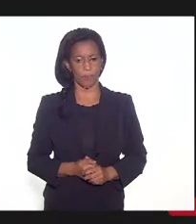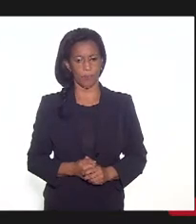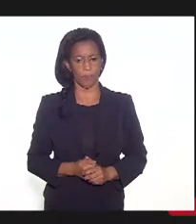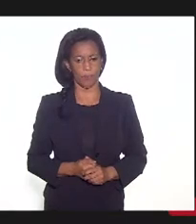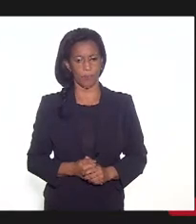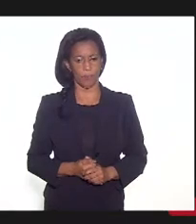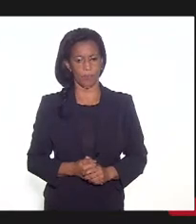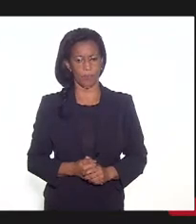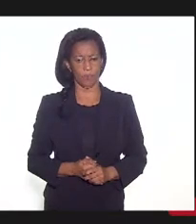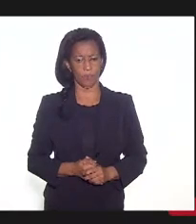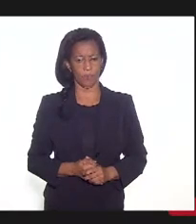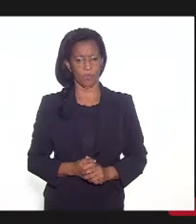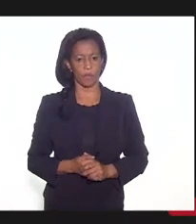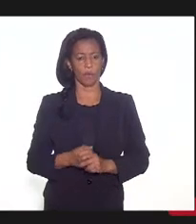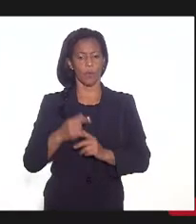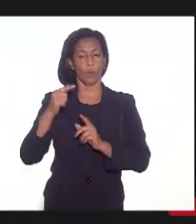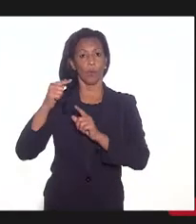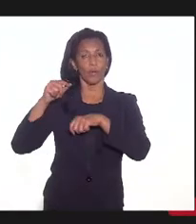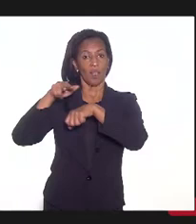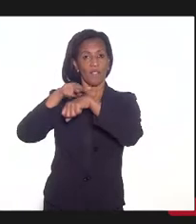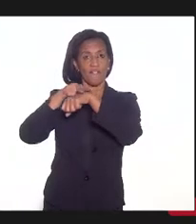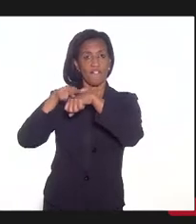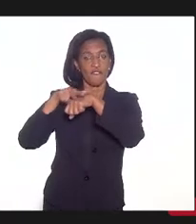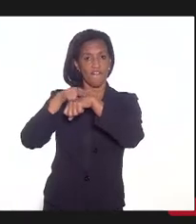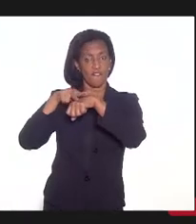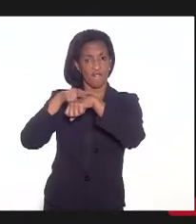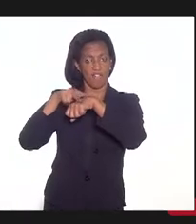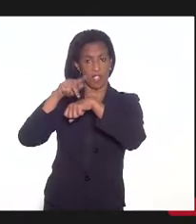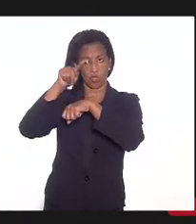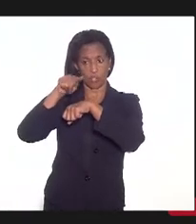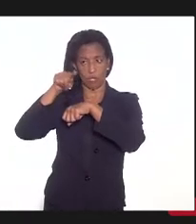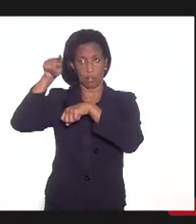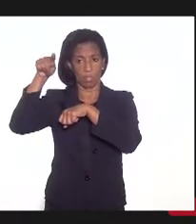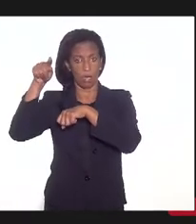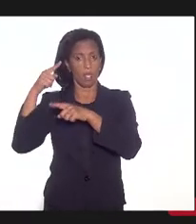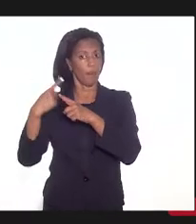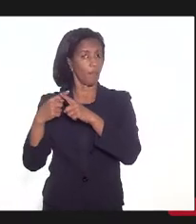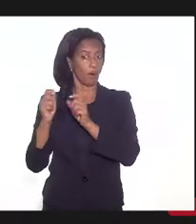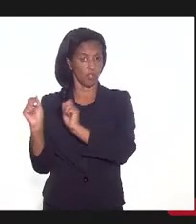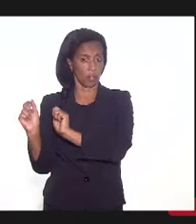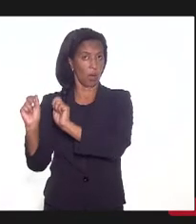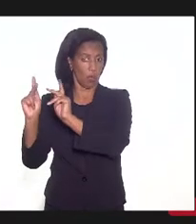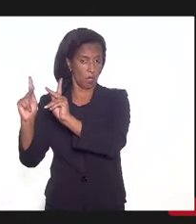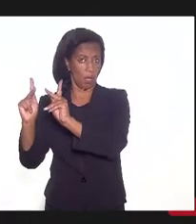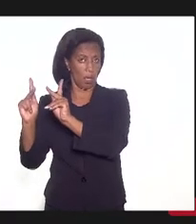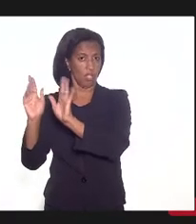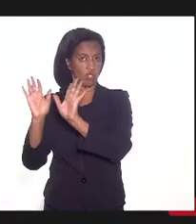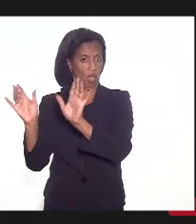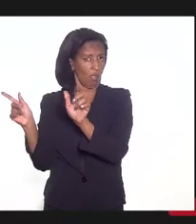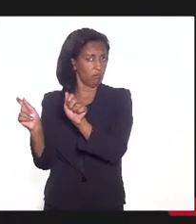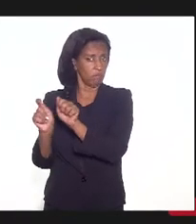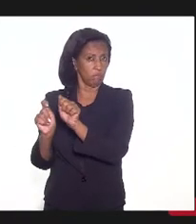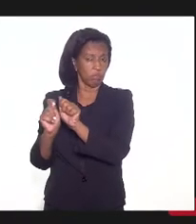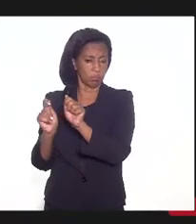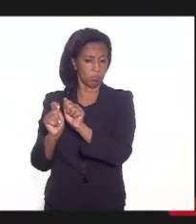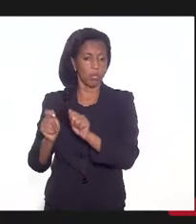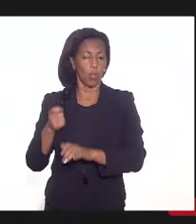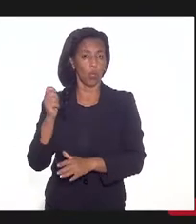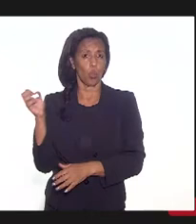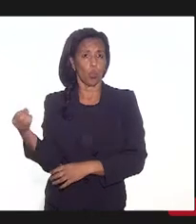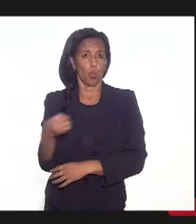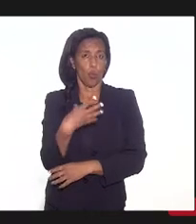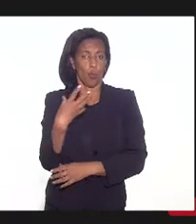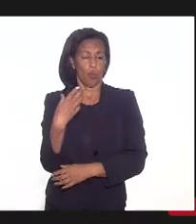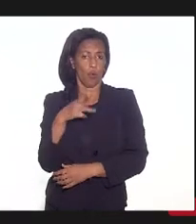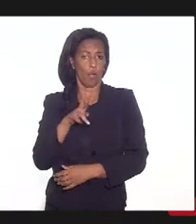o que está aticado, aqui, verde, é que a gente cumpriu os requisitos. É, o nosso quadro, aqui, no... quando a gente apresenta no novo regime de